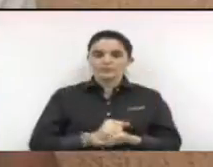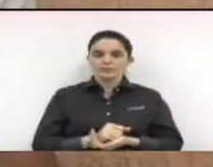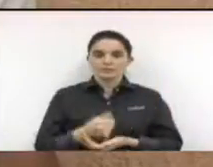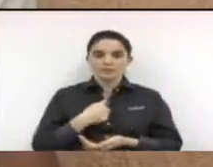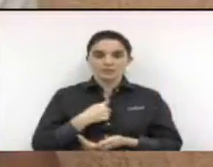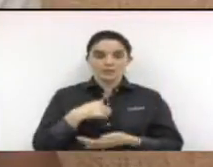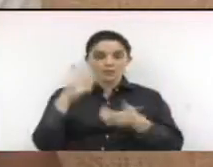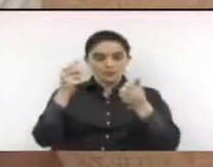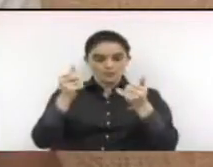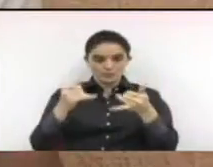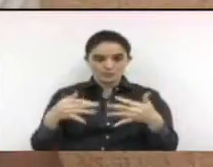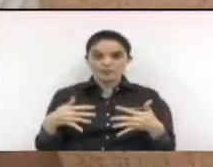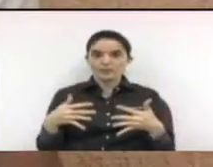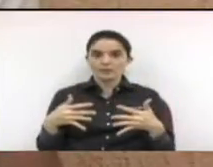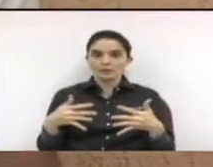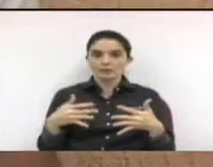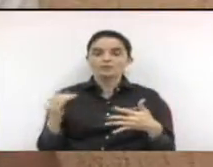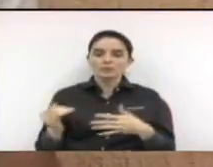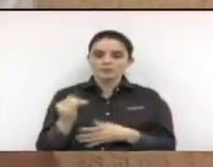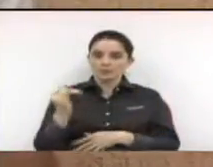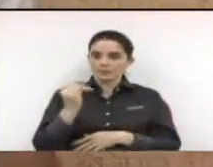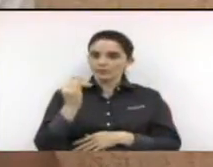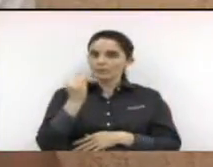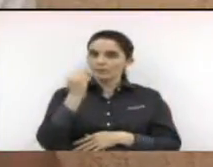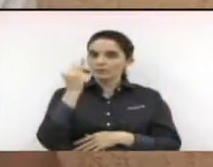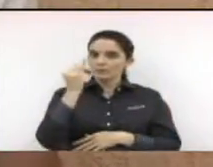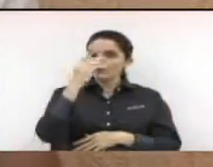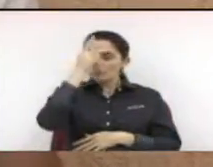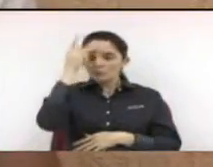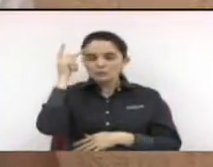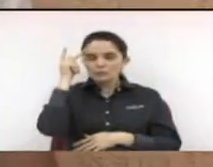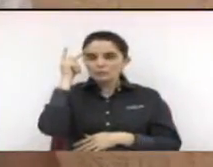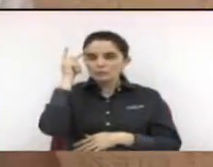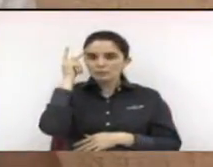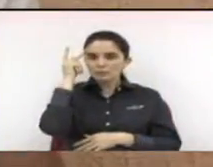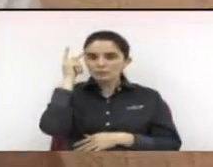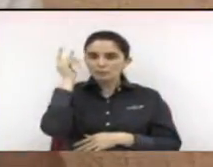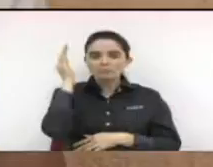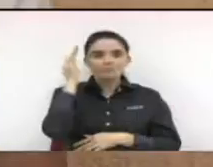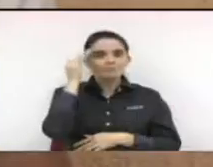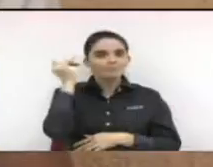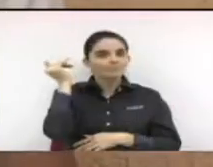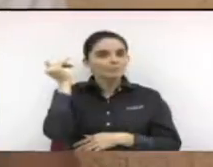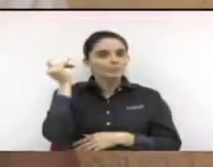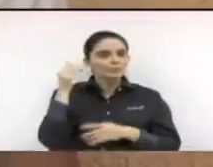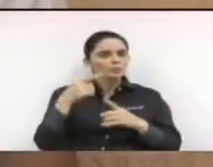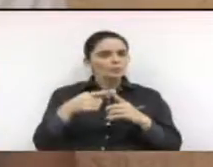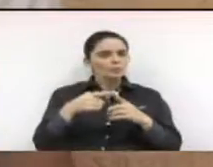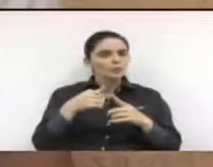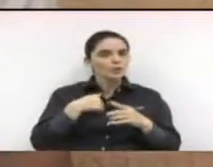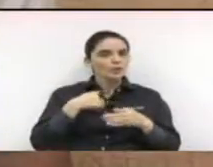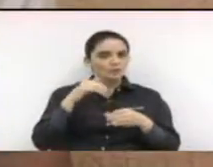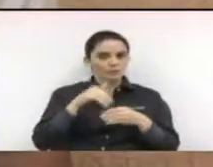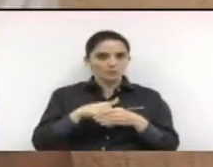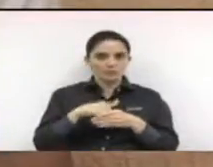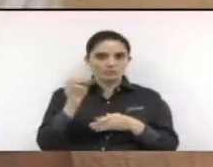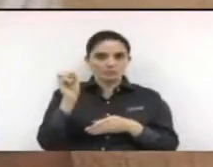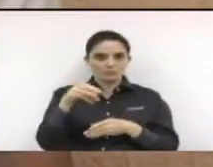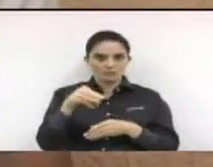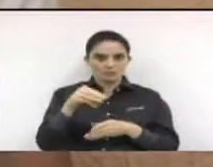Portanto, justificar o voto, ele é importante para que as pessoas saibam por que motivo o vereador teve tal posicionamento.